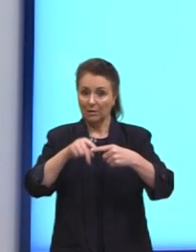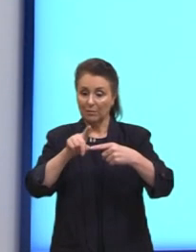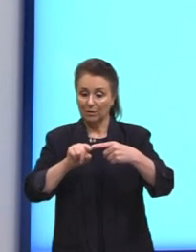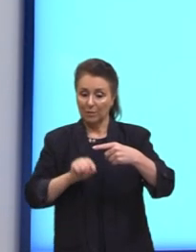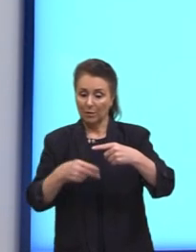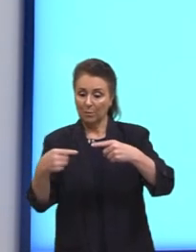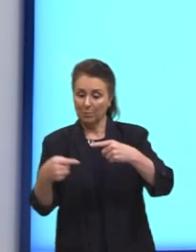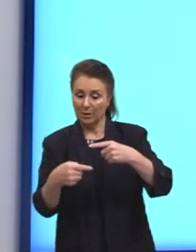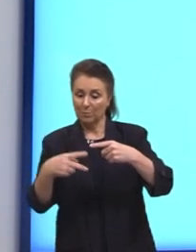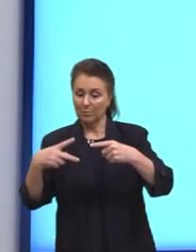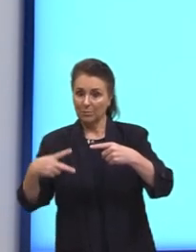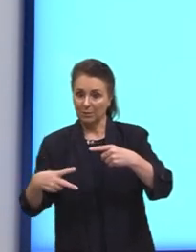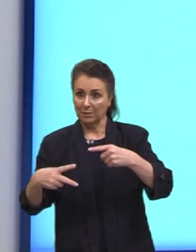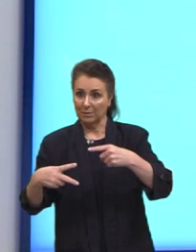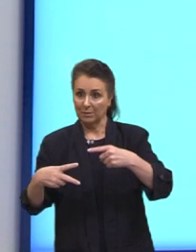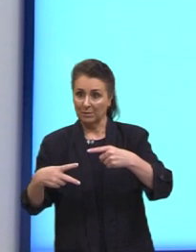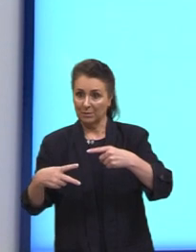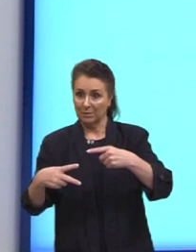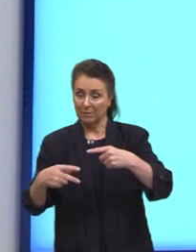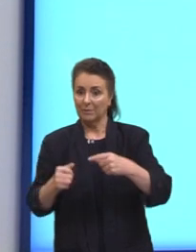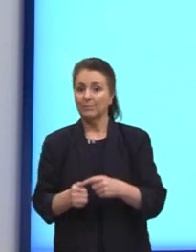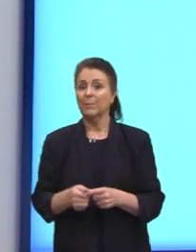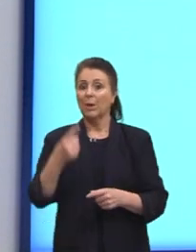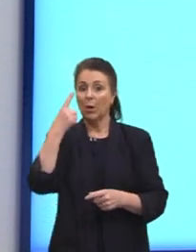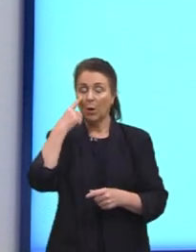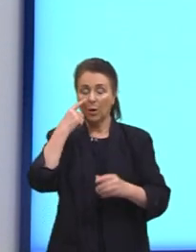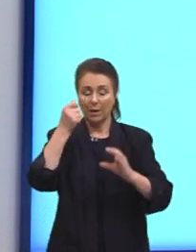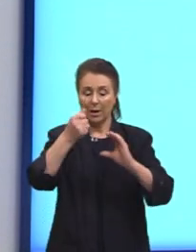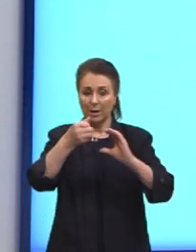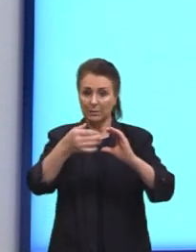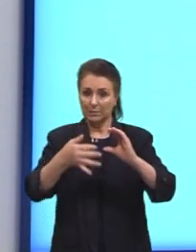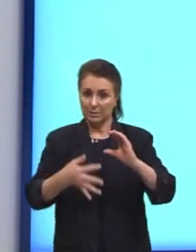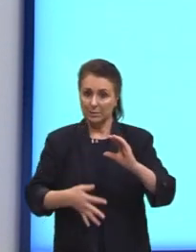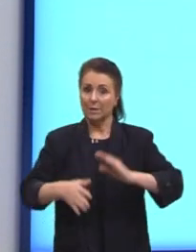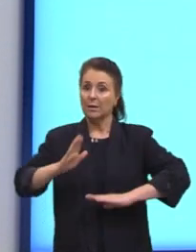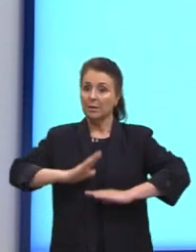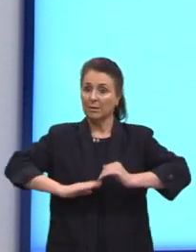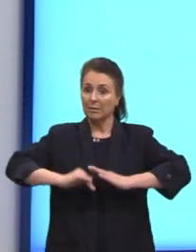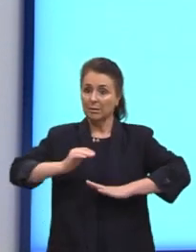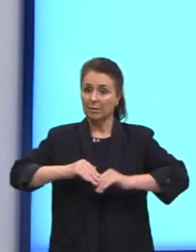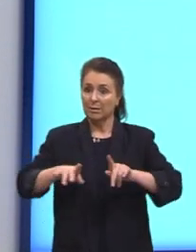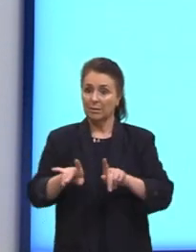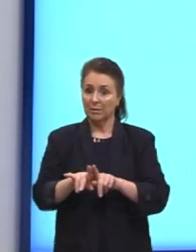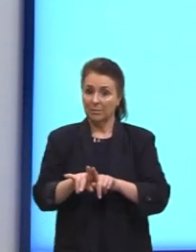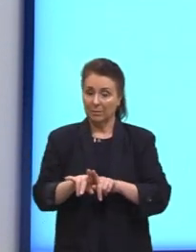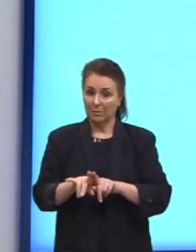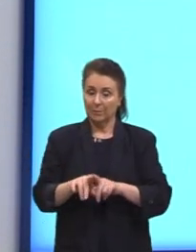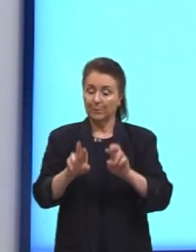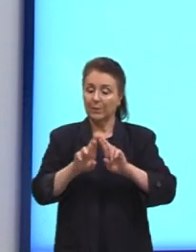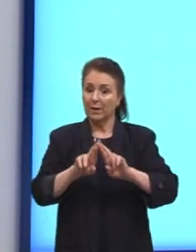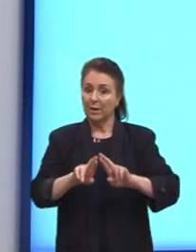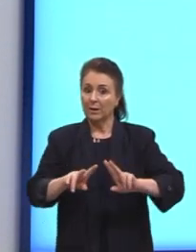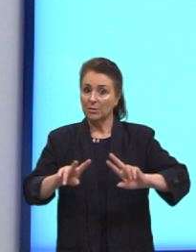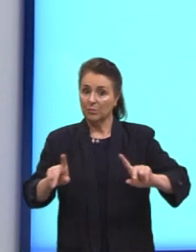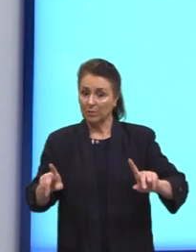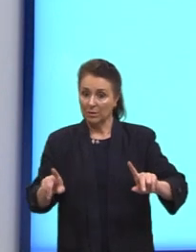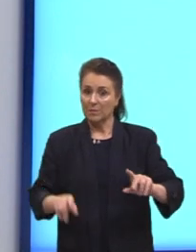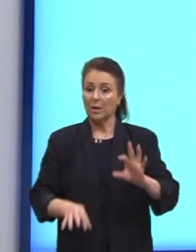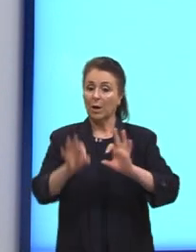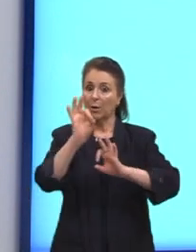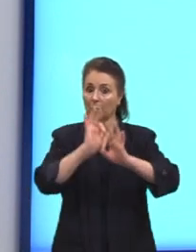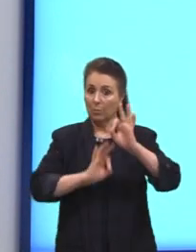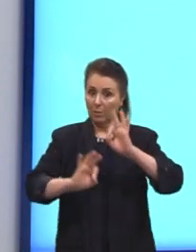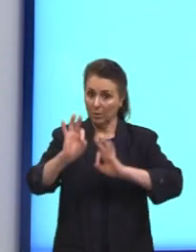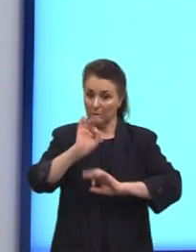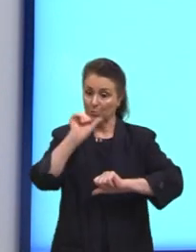Vamos dar uma olhada nas características e também na prática. A diferença entre o arranjo